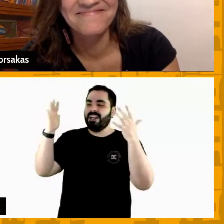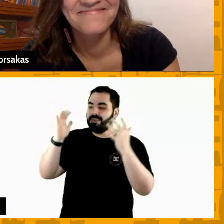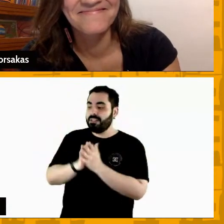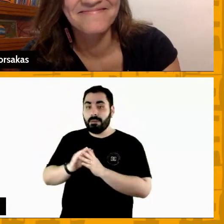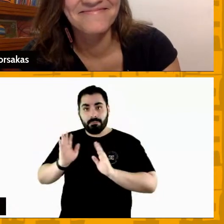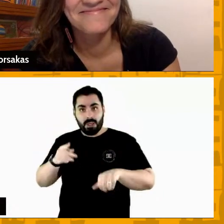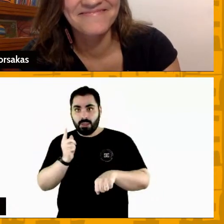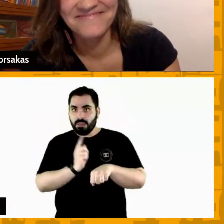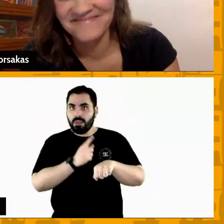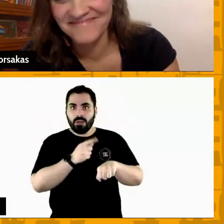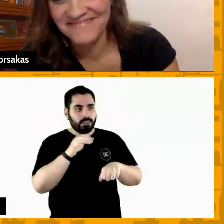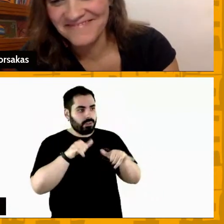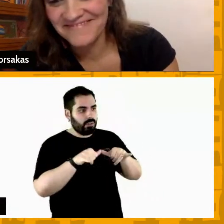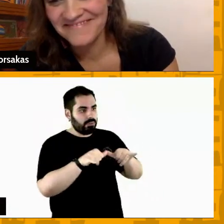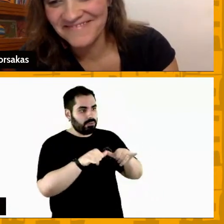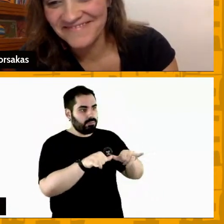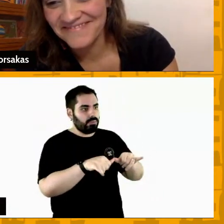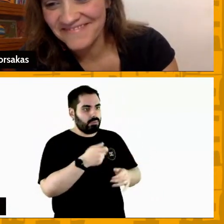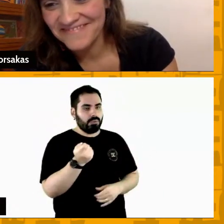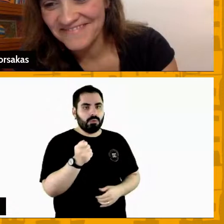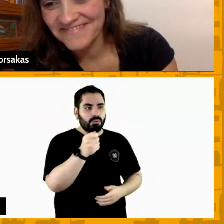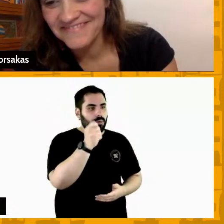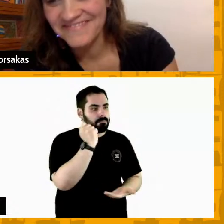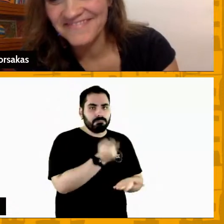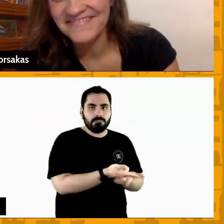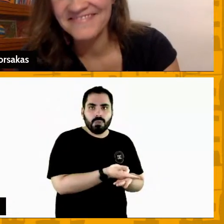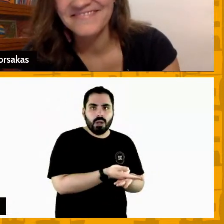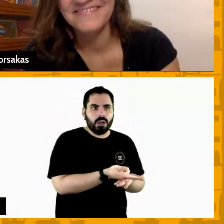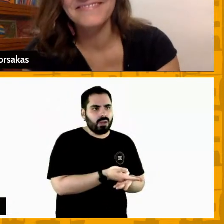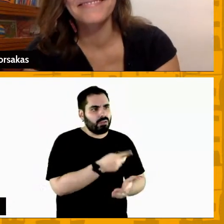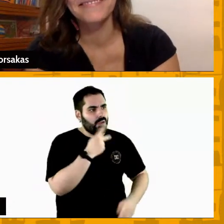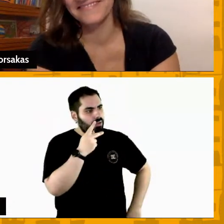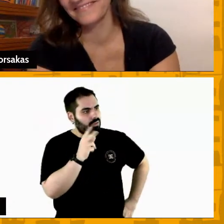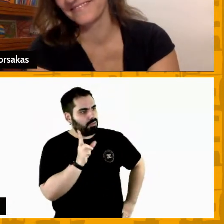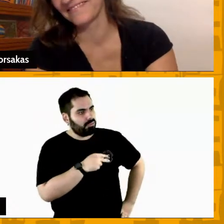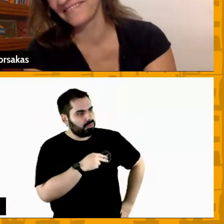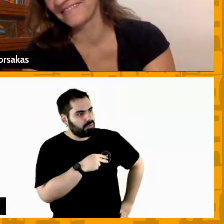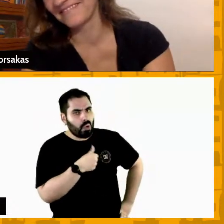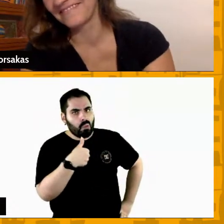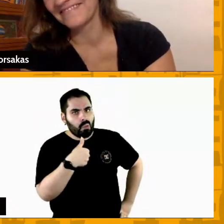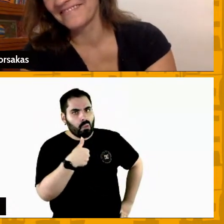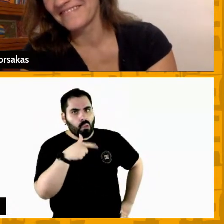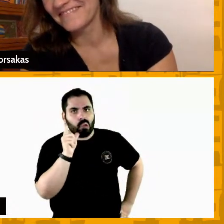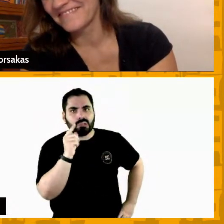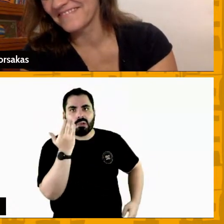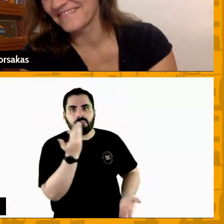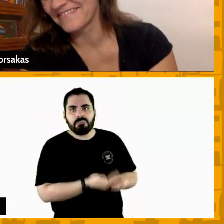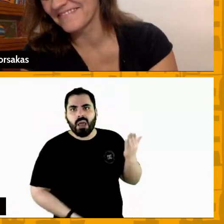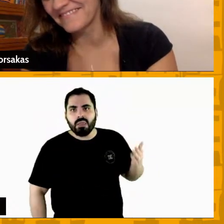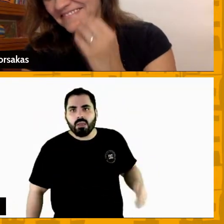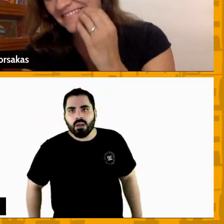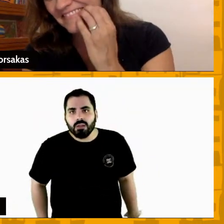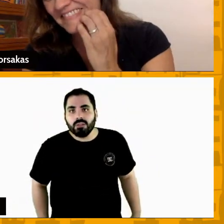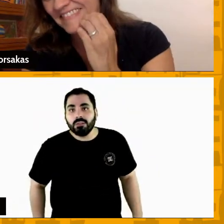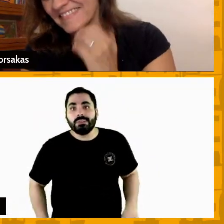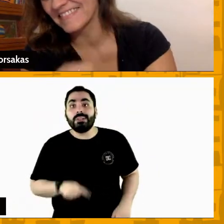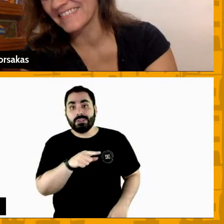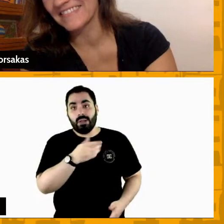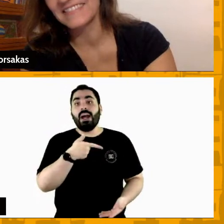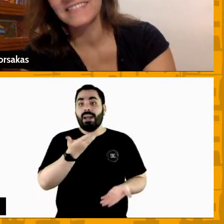conta a menina do cartão vai falar pô mas ontem vocês perderam o jogo e e é essa relação